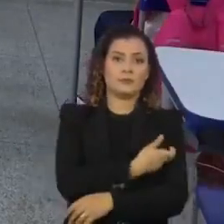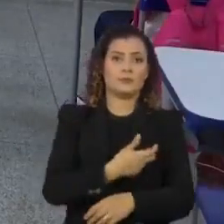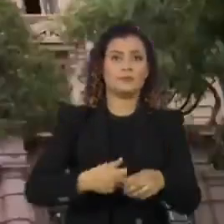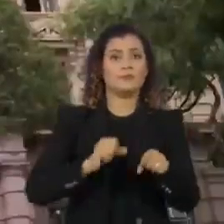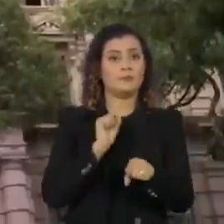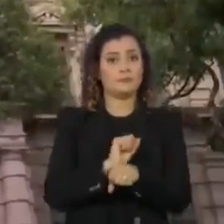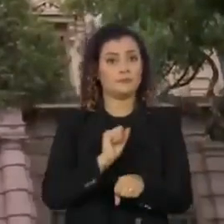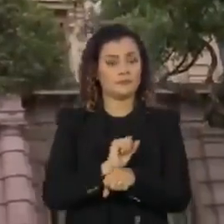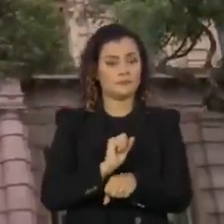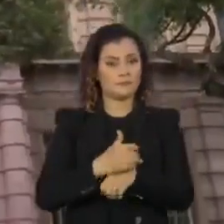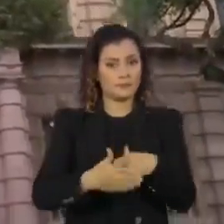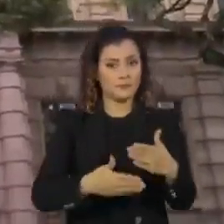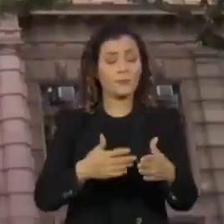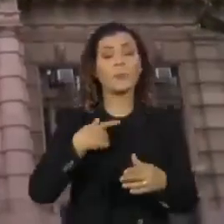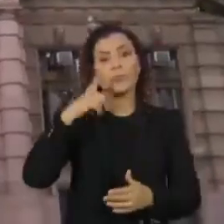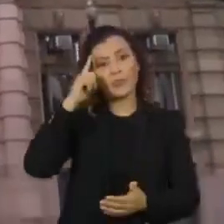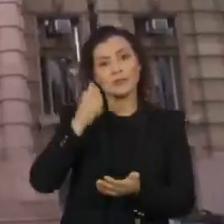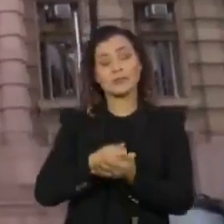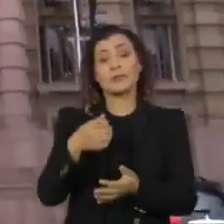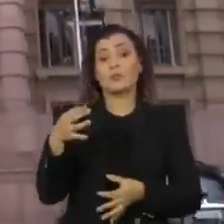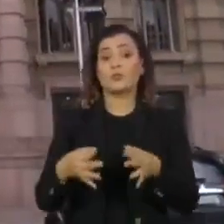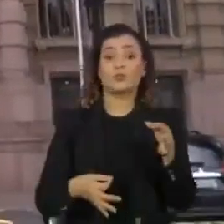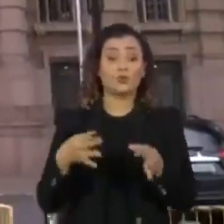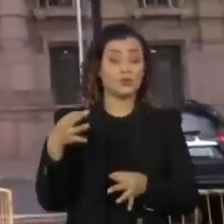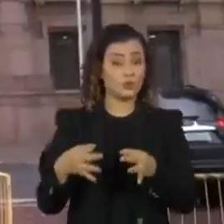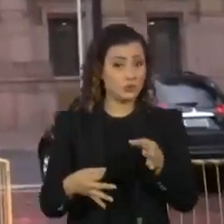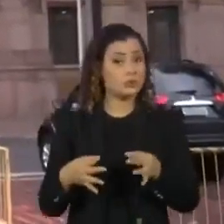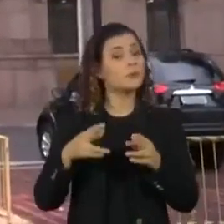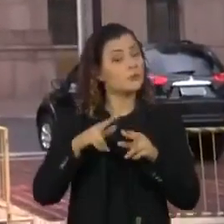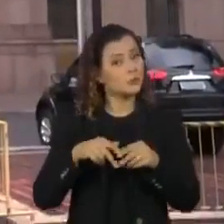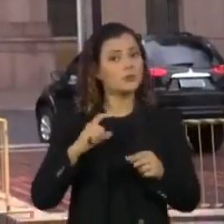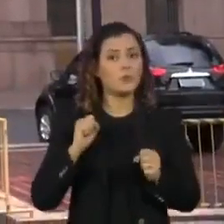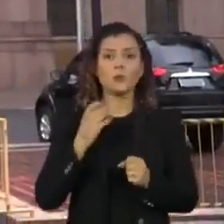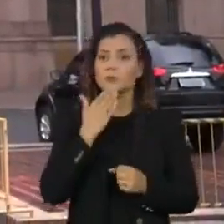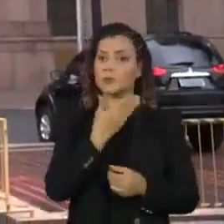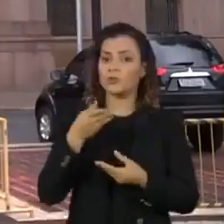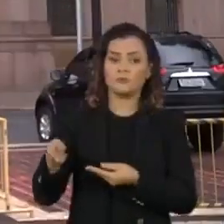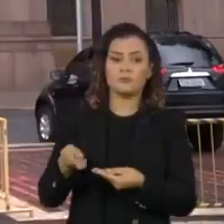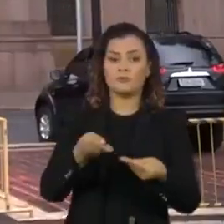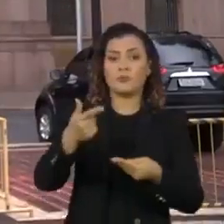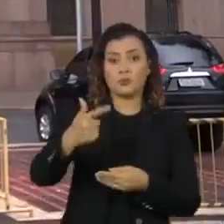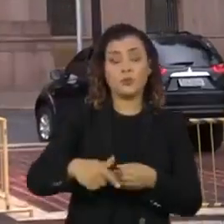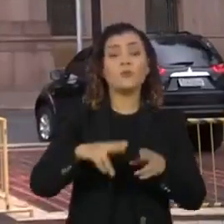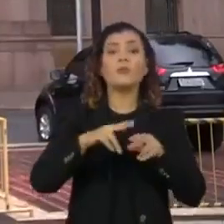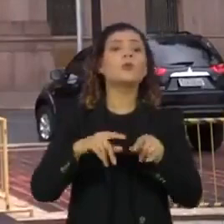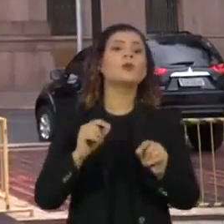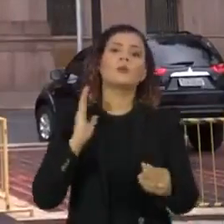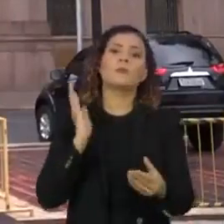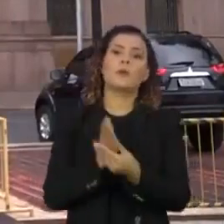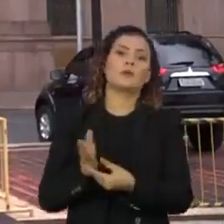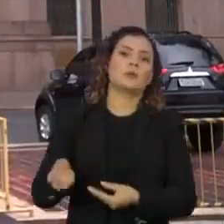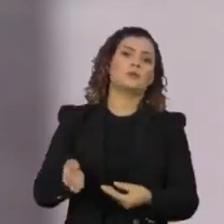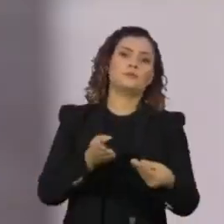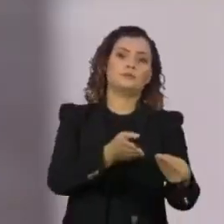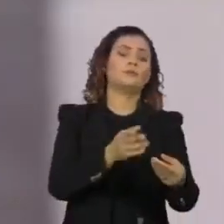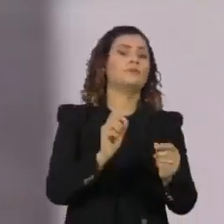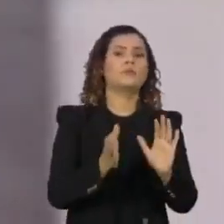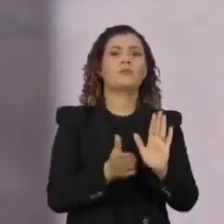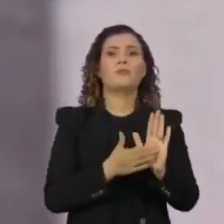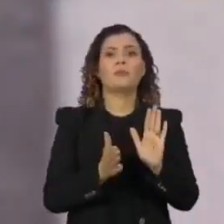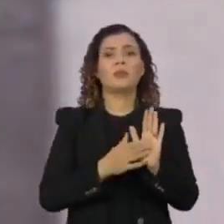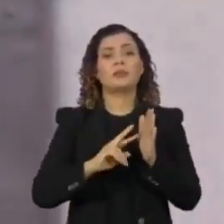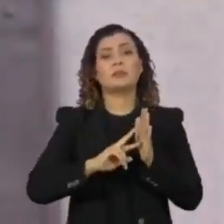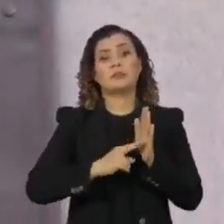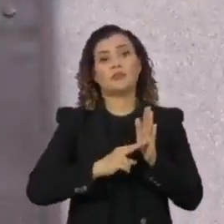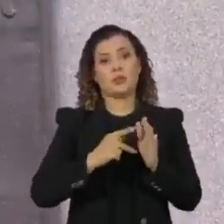vacina. A decisão é liminar, ou seja, ainda cabe recurso e veio após uma ação civil pública proposta